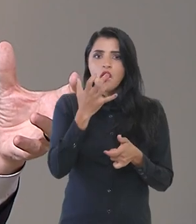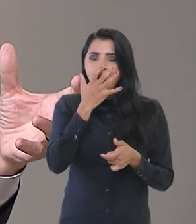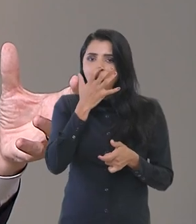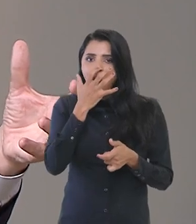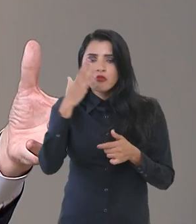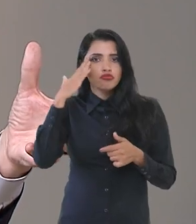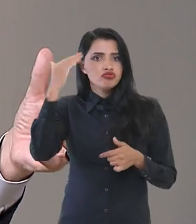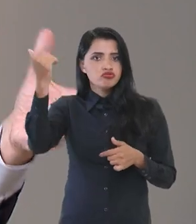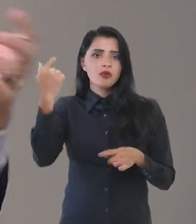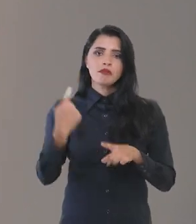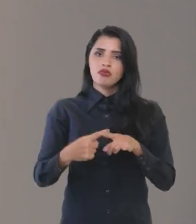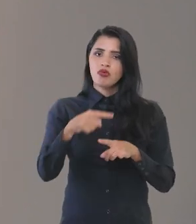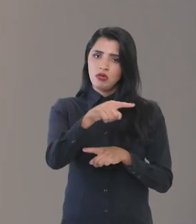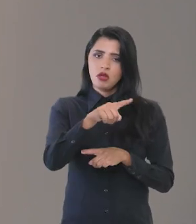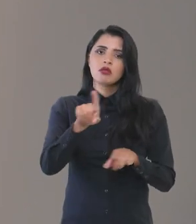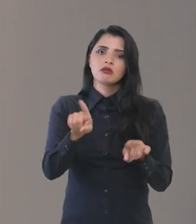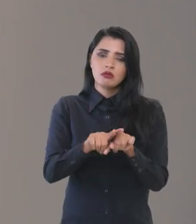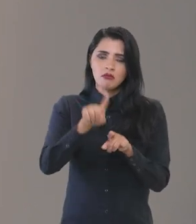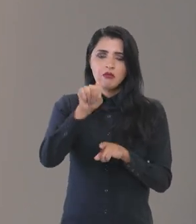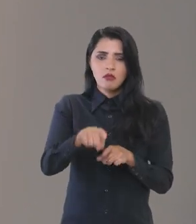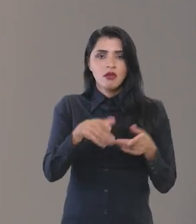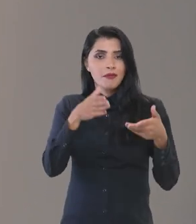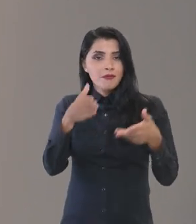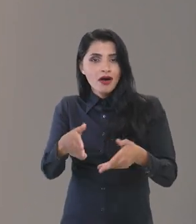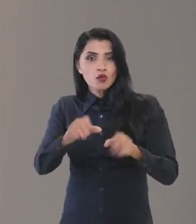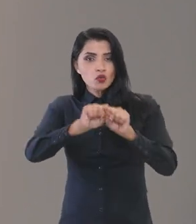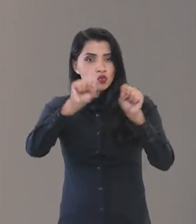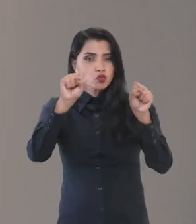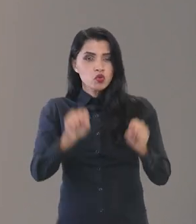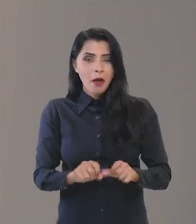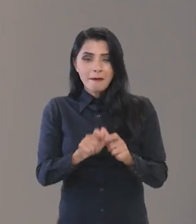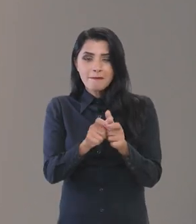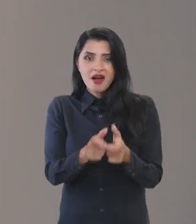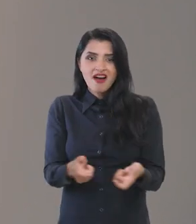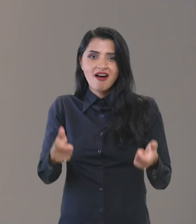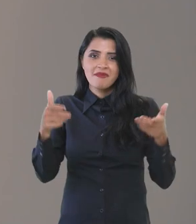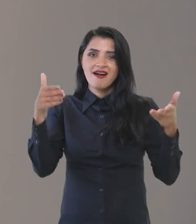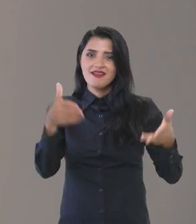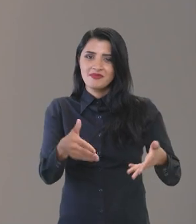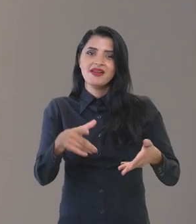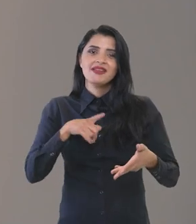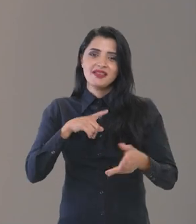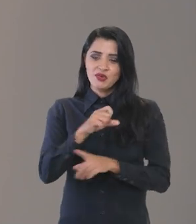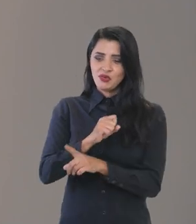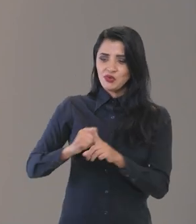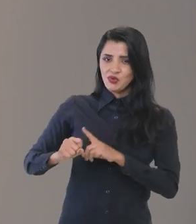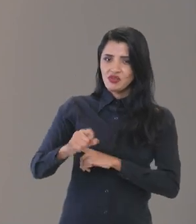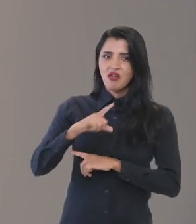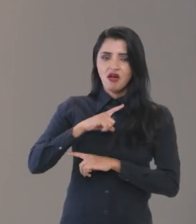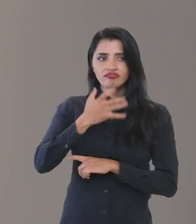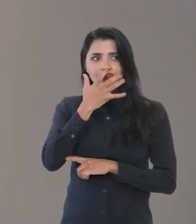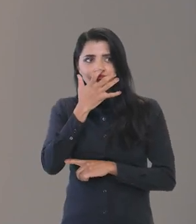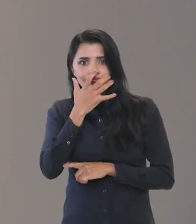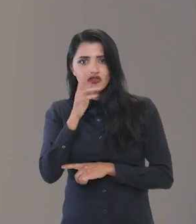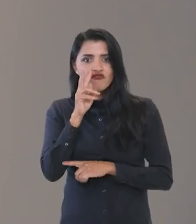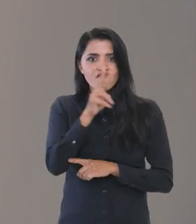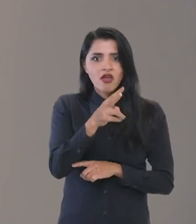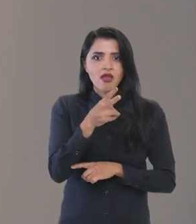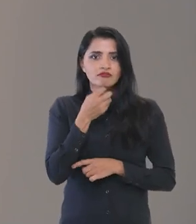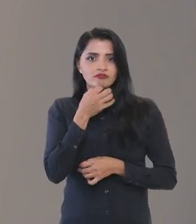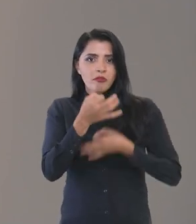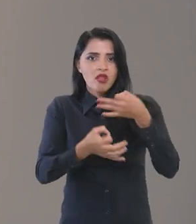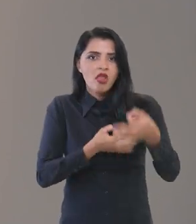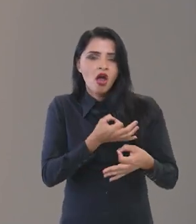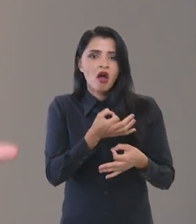porque ela vai se tornando também parte de um sistema maior de participação social, de consultas, de